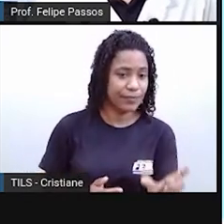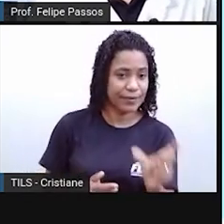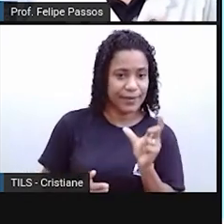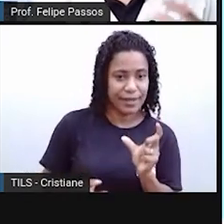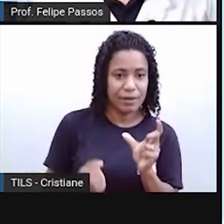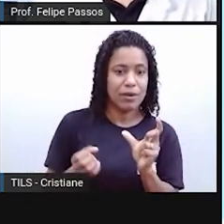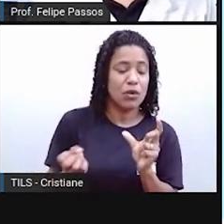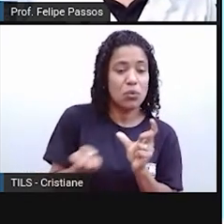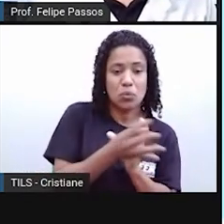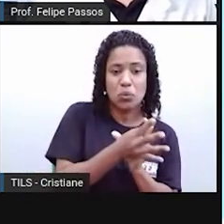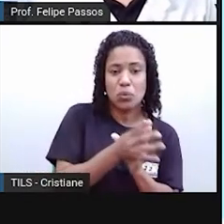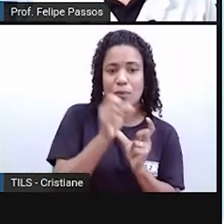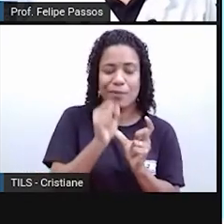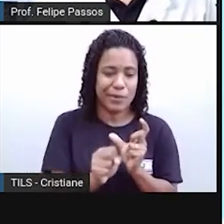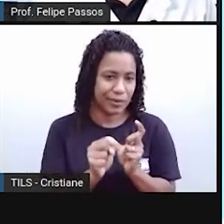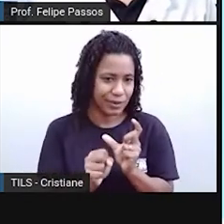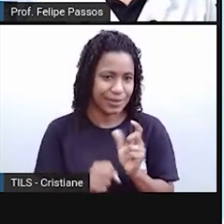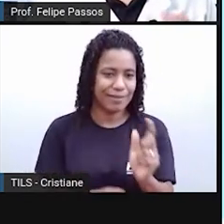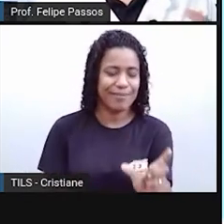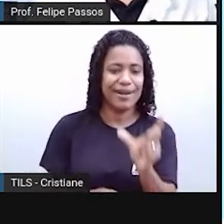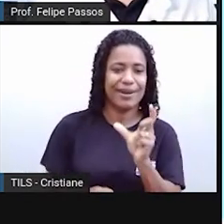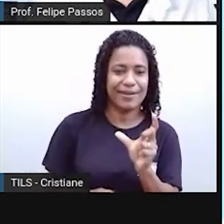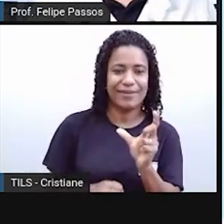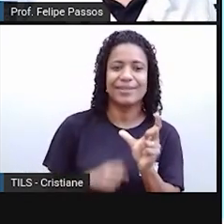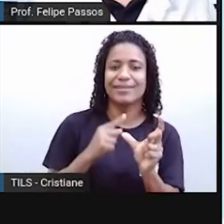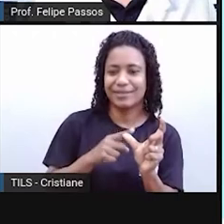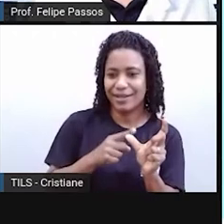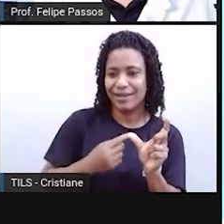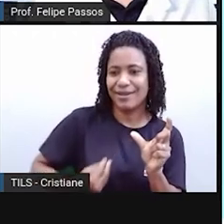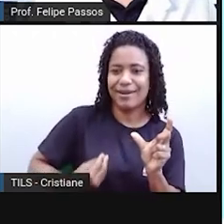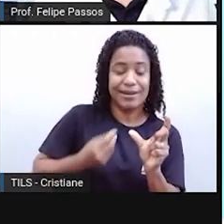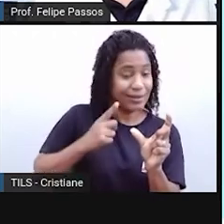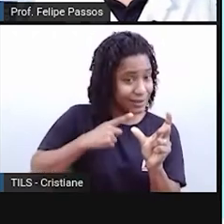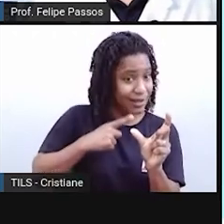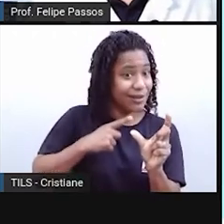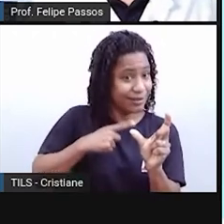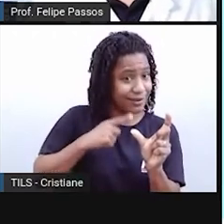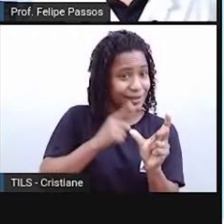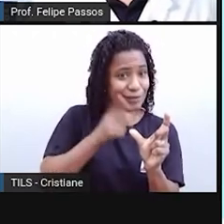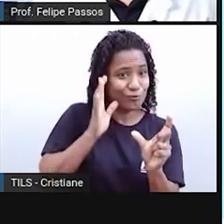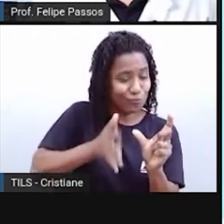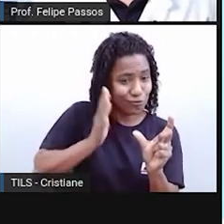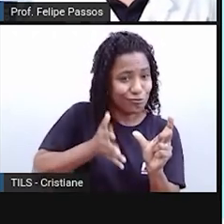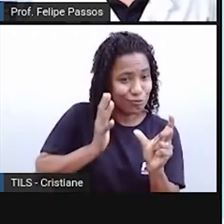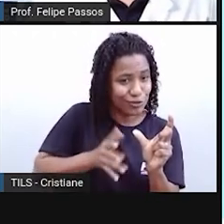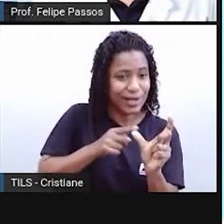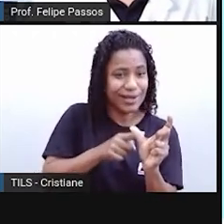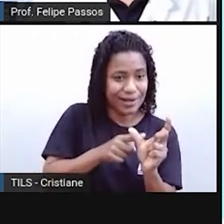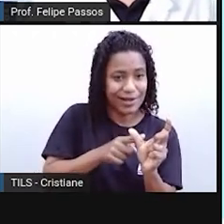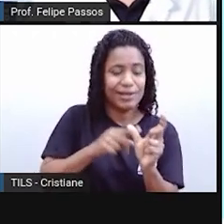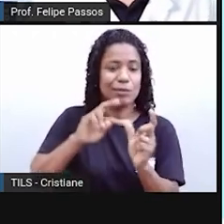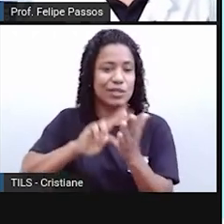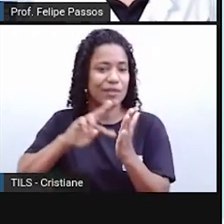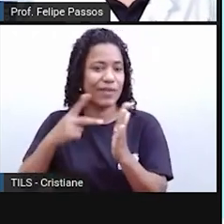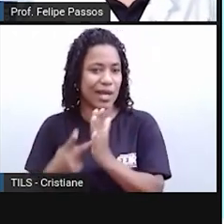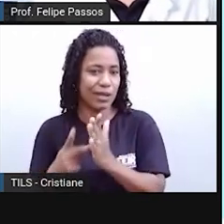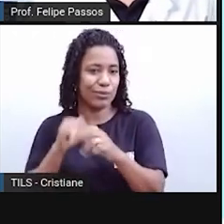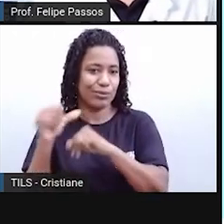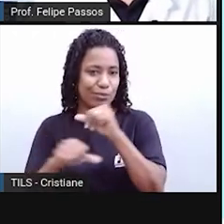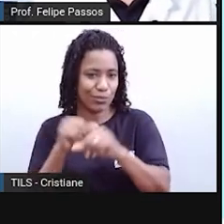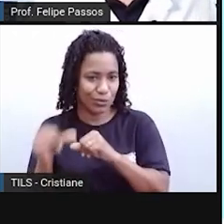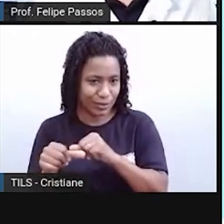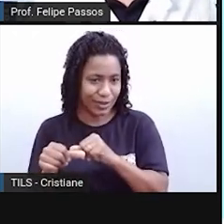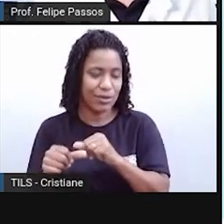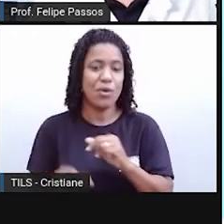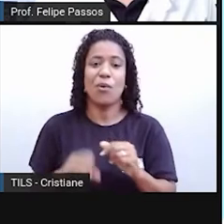ela já existe e ela ganha um novo significado, ou a palavra, ela realmente, ou a palavra ou a expressão,